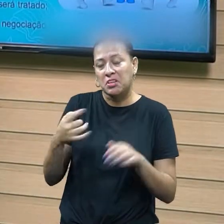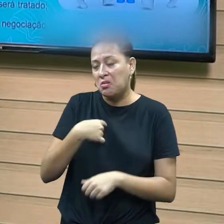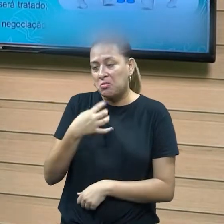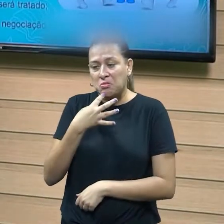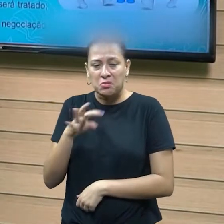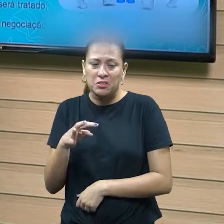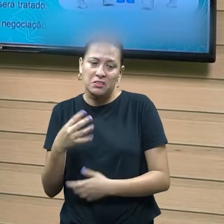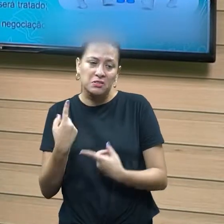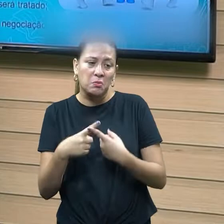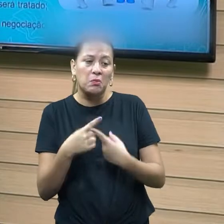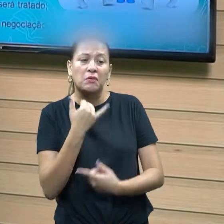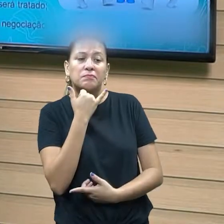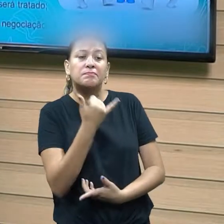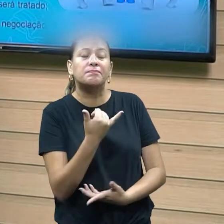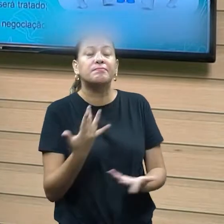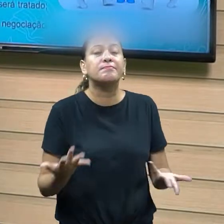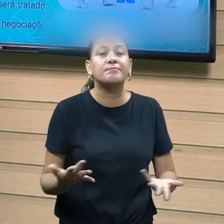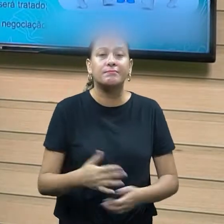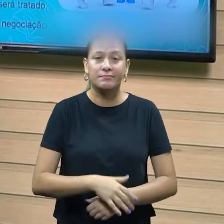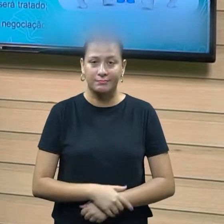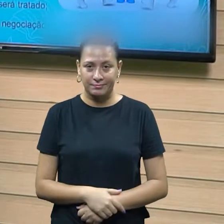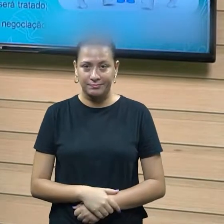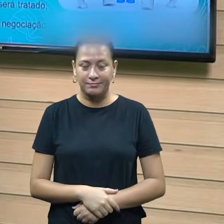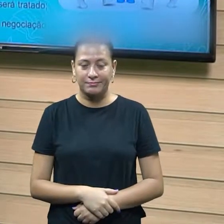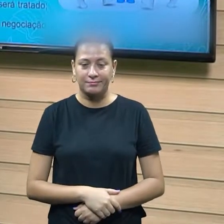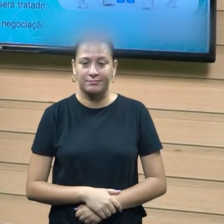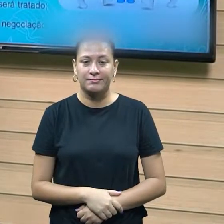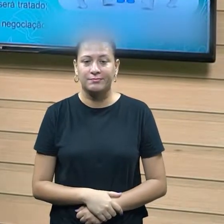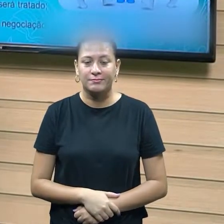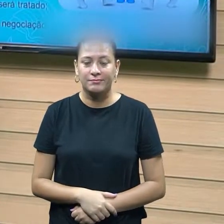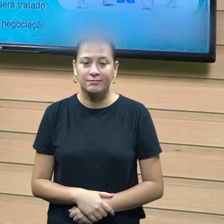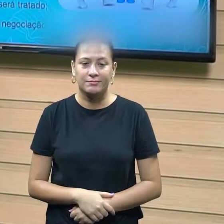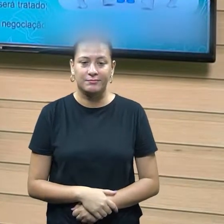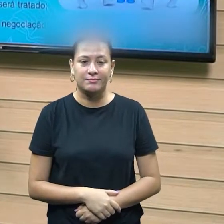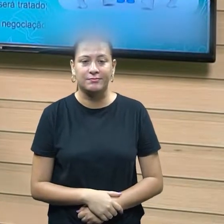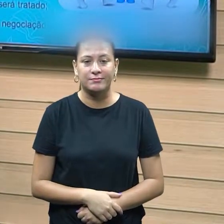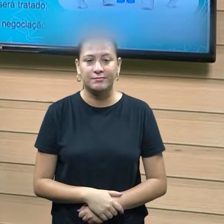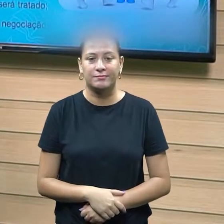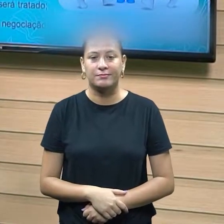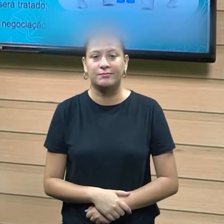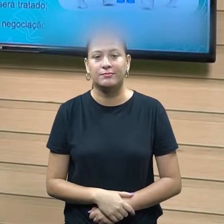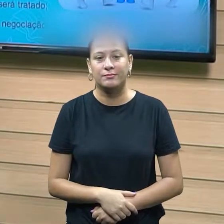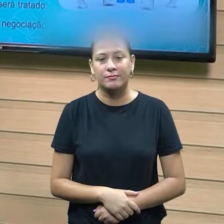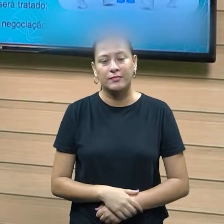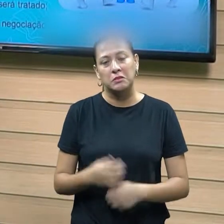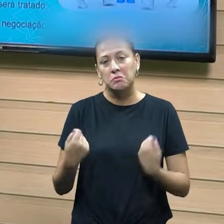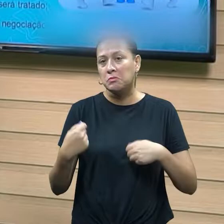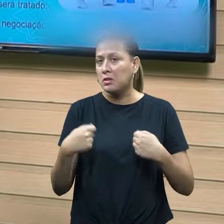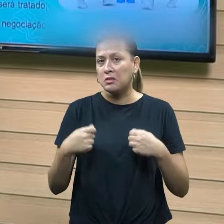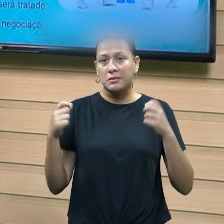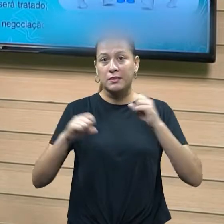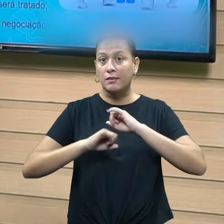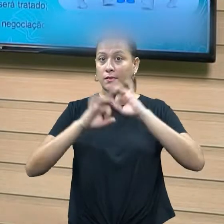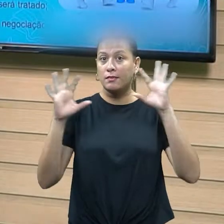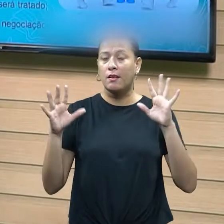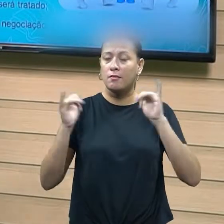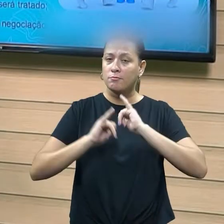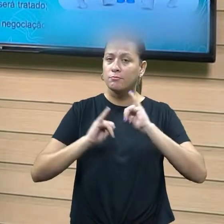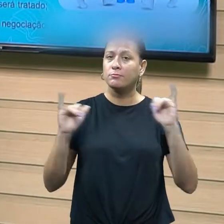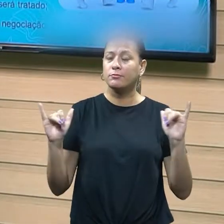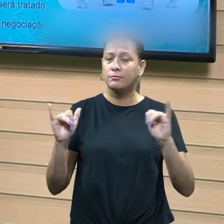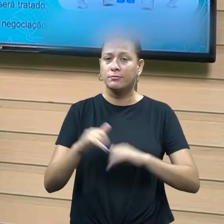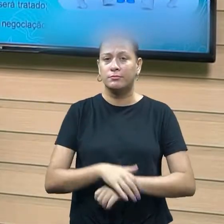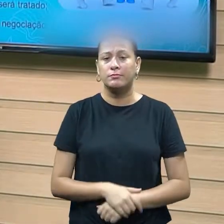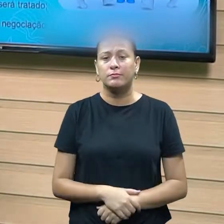eu não conheço aqui, não tem por que me desculpar, eu tenho que saber que não, não, não ser, ser claro mesmo, ser claro e dizer